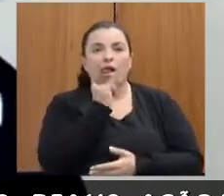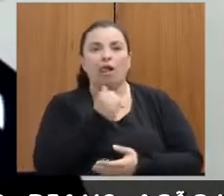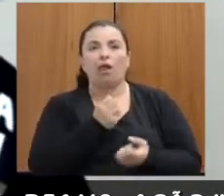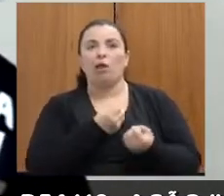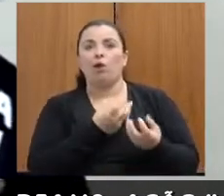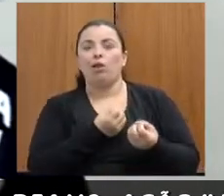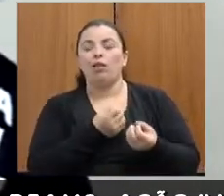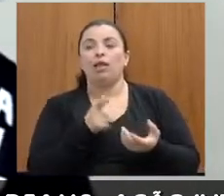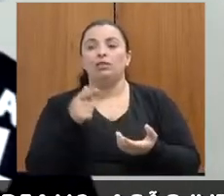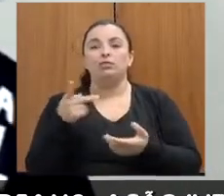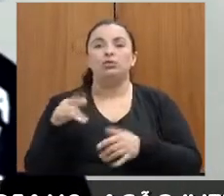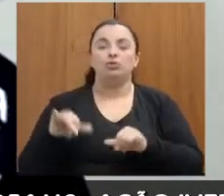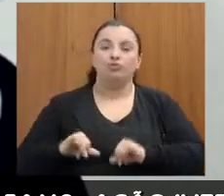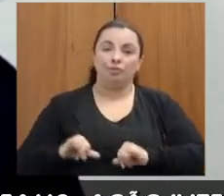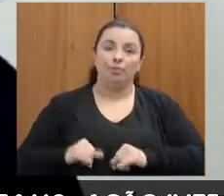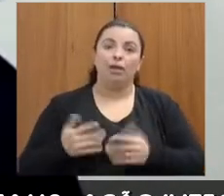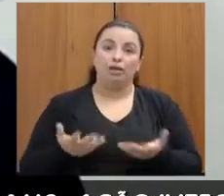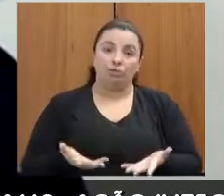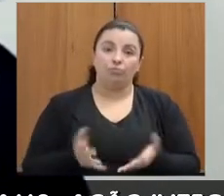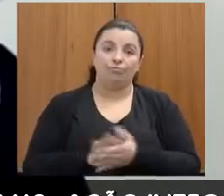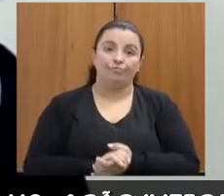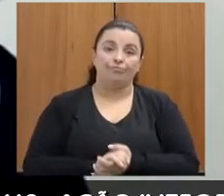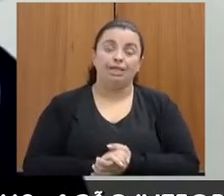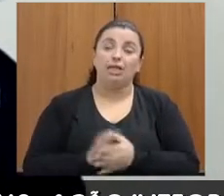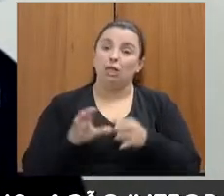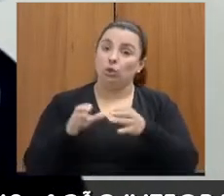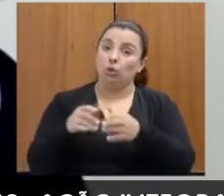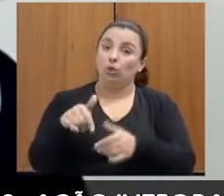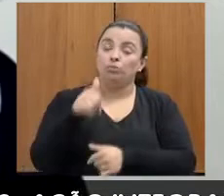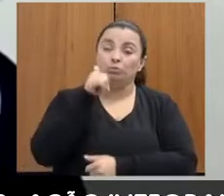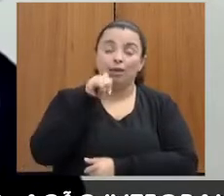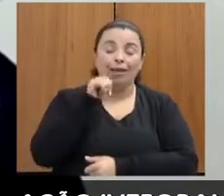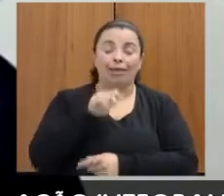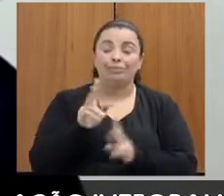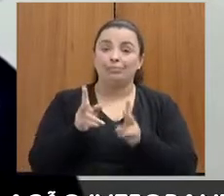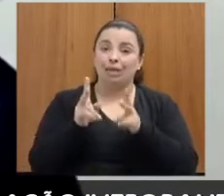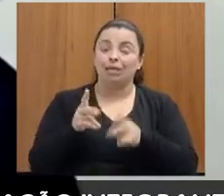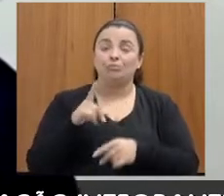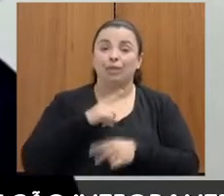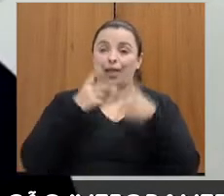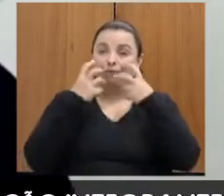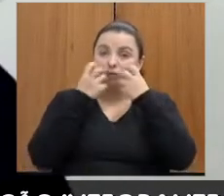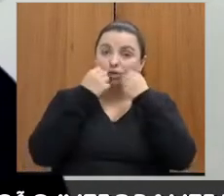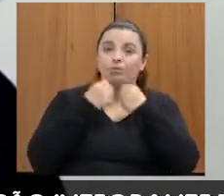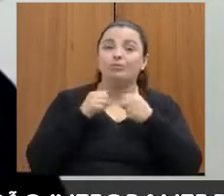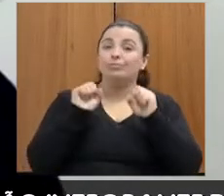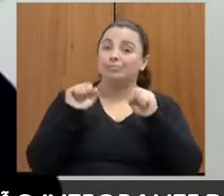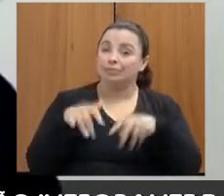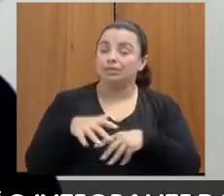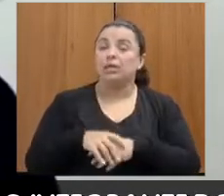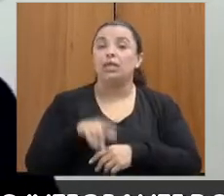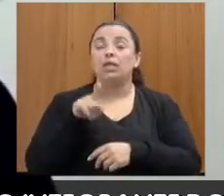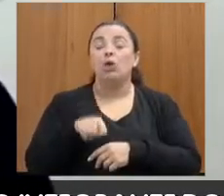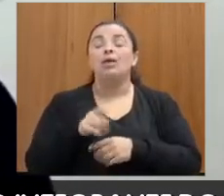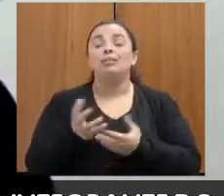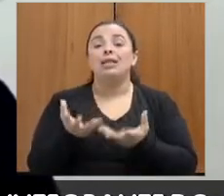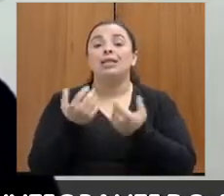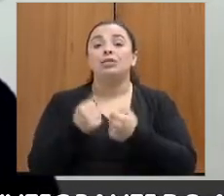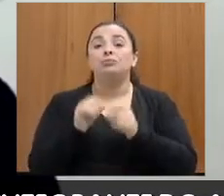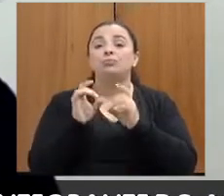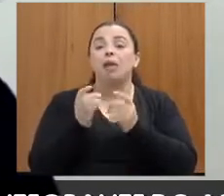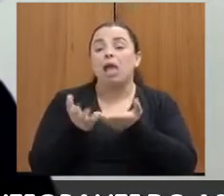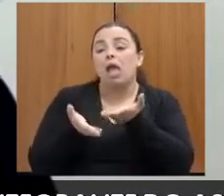E com as mulheres não é diferente. Então, esse ambiente especializado de atendimento às mulheres é de extrema